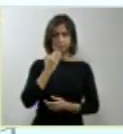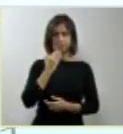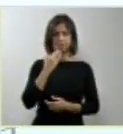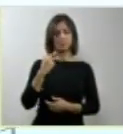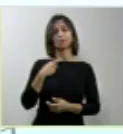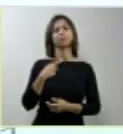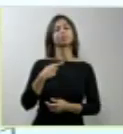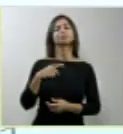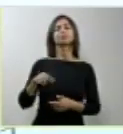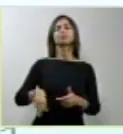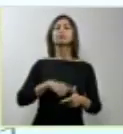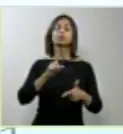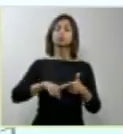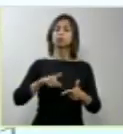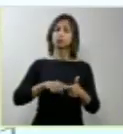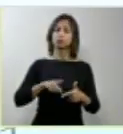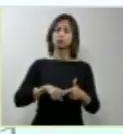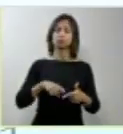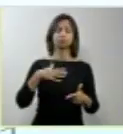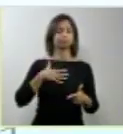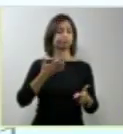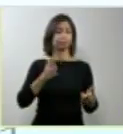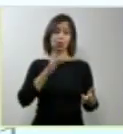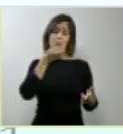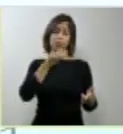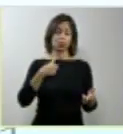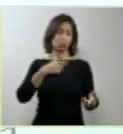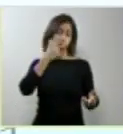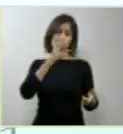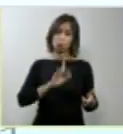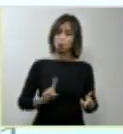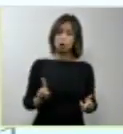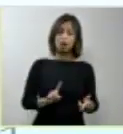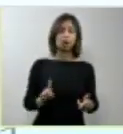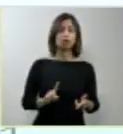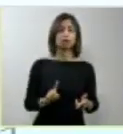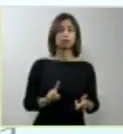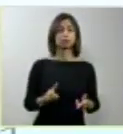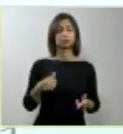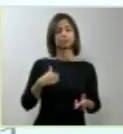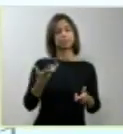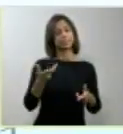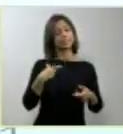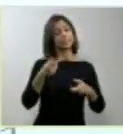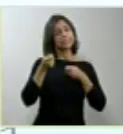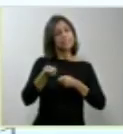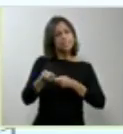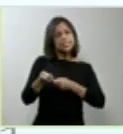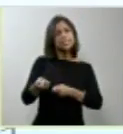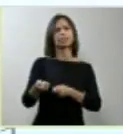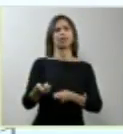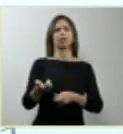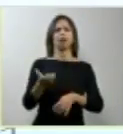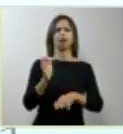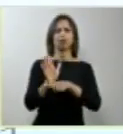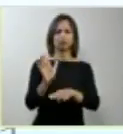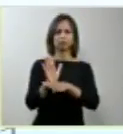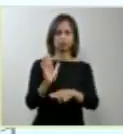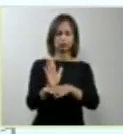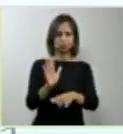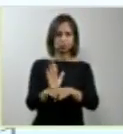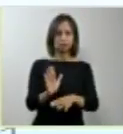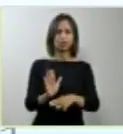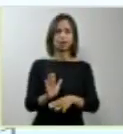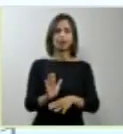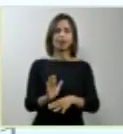lugar, eu não acho, e aqui também quero tentar ajudar um pouco o dilema que